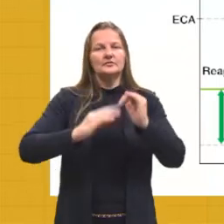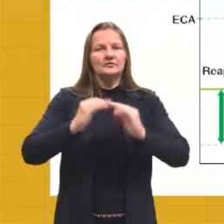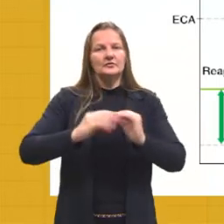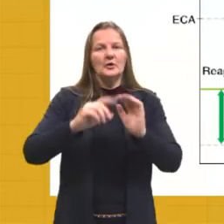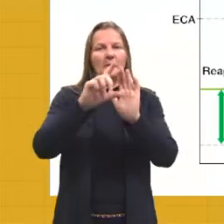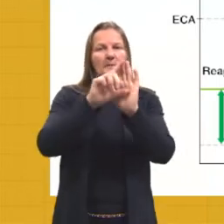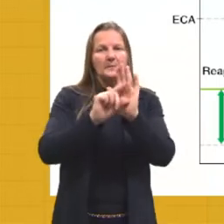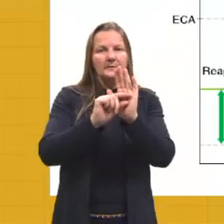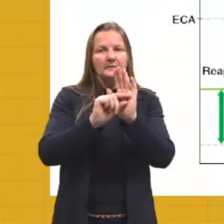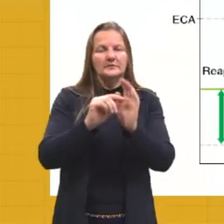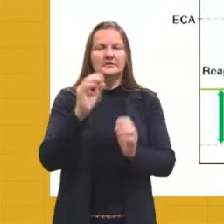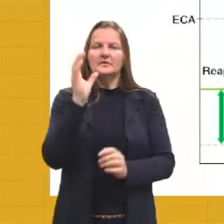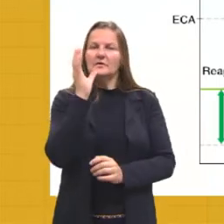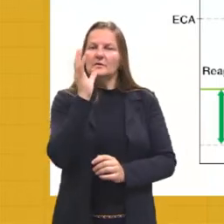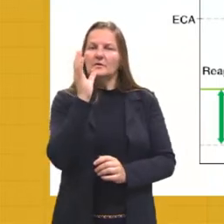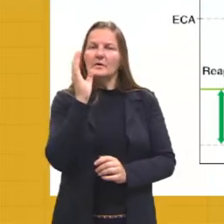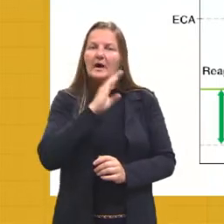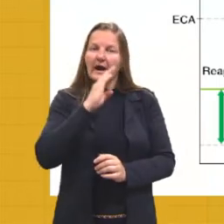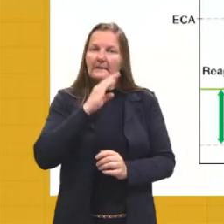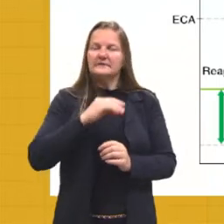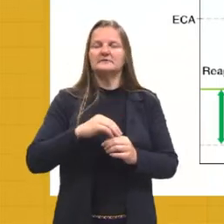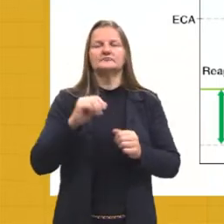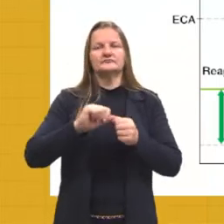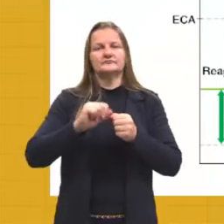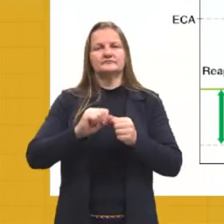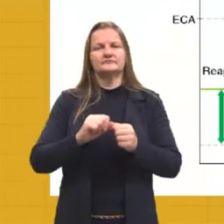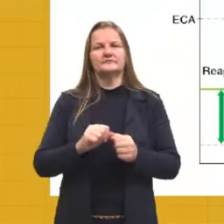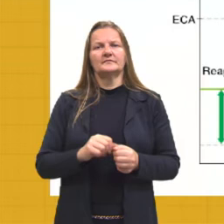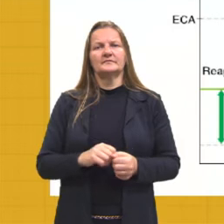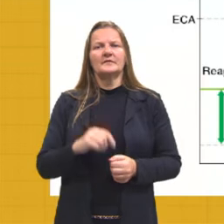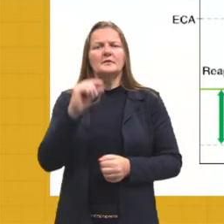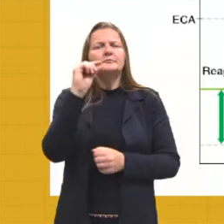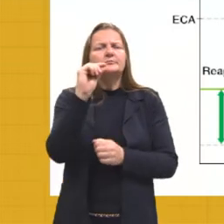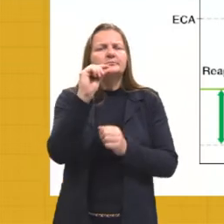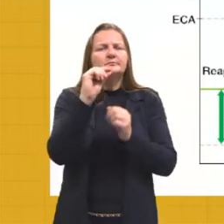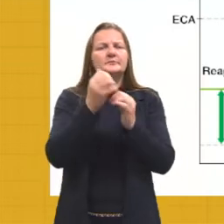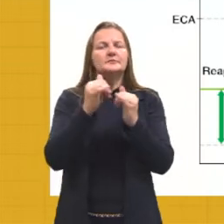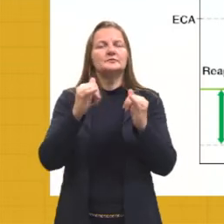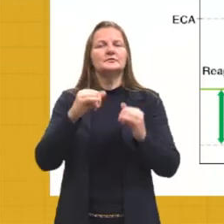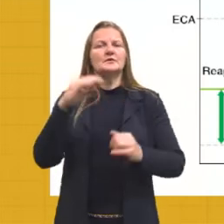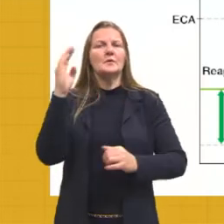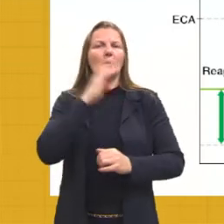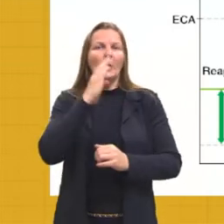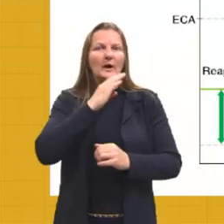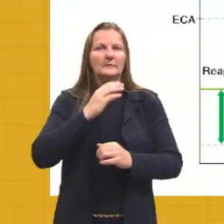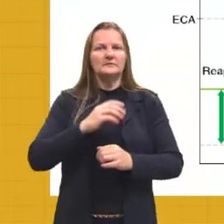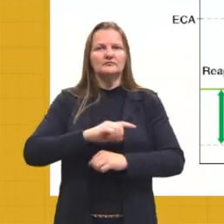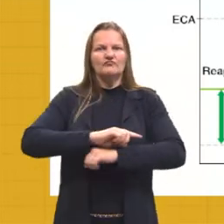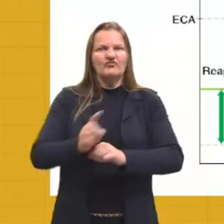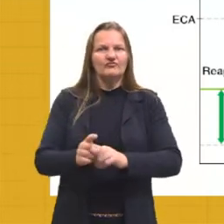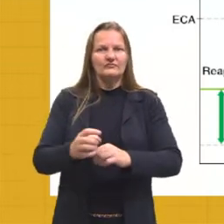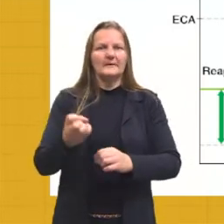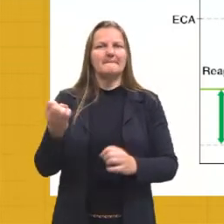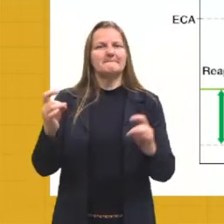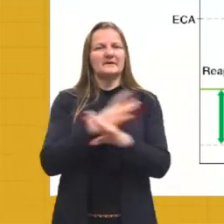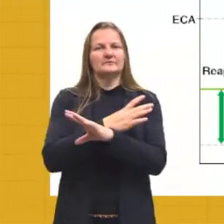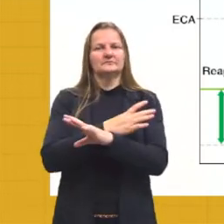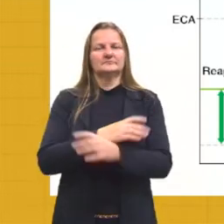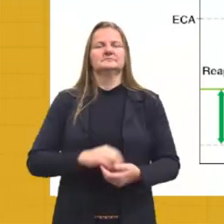a reação já vai ser um pouco mais rápida. E se a energia de ativação for bem pequena, a minha reação é bem rápida. Então,